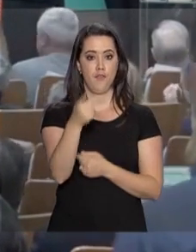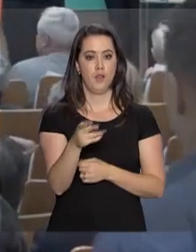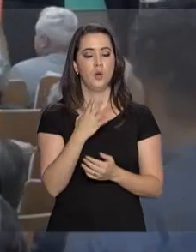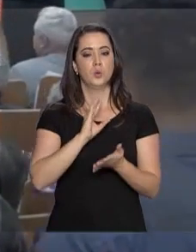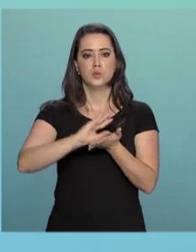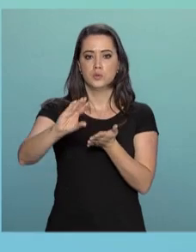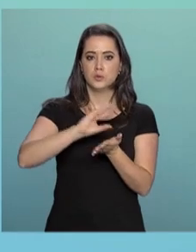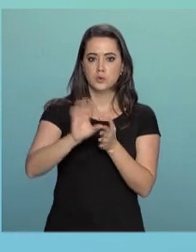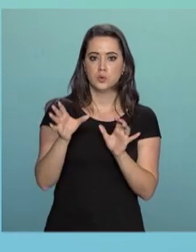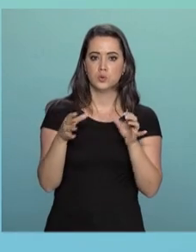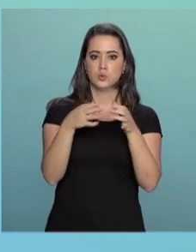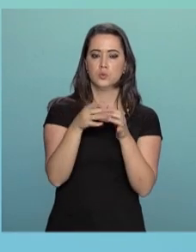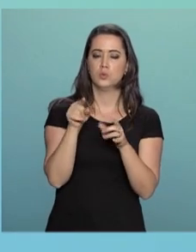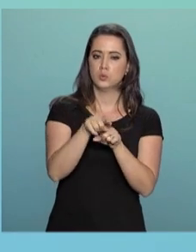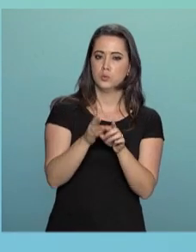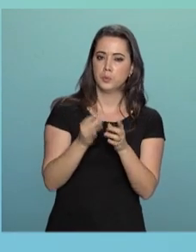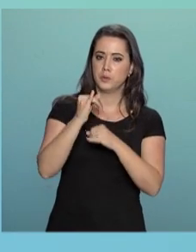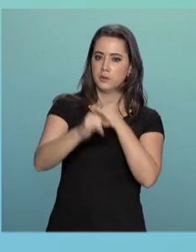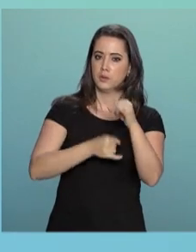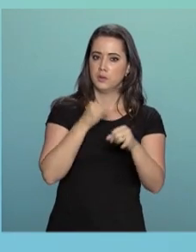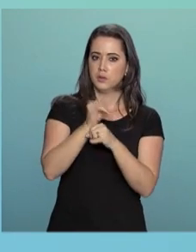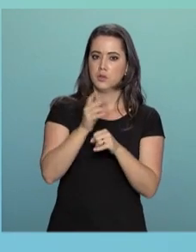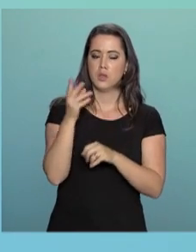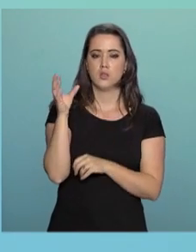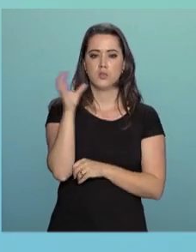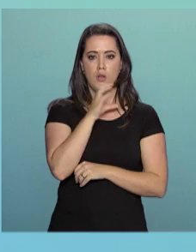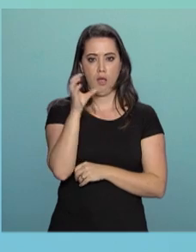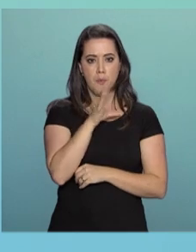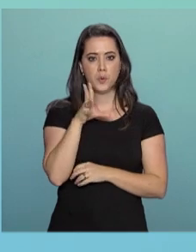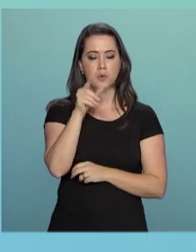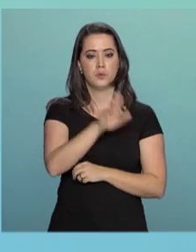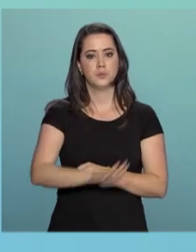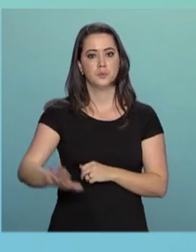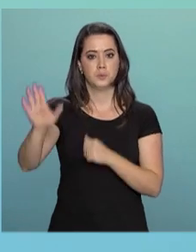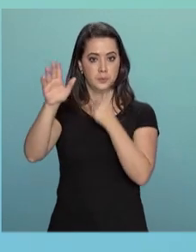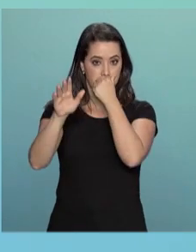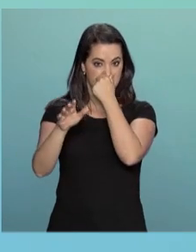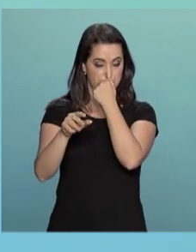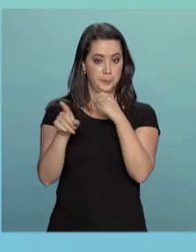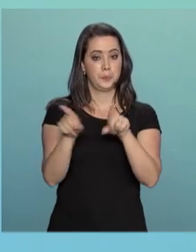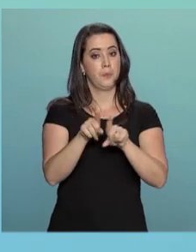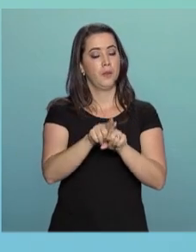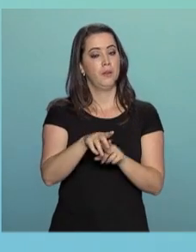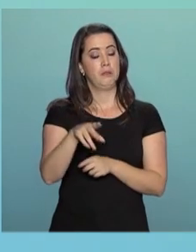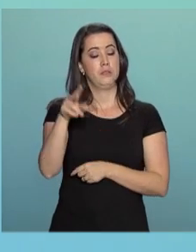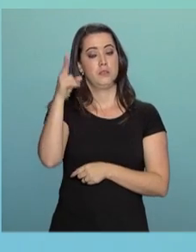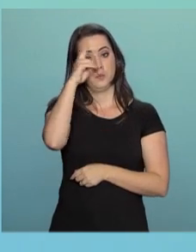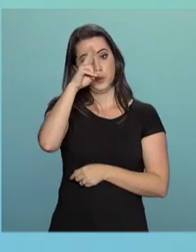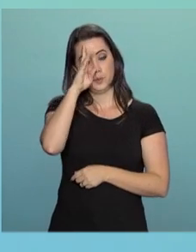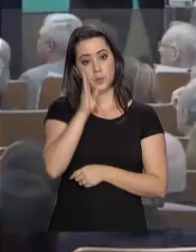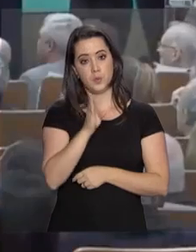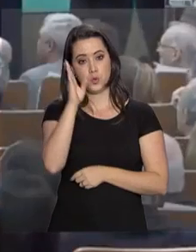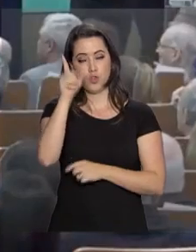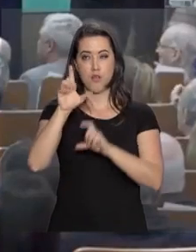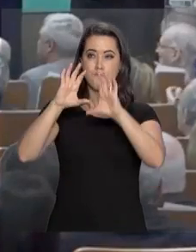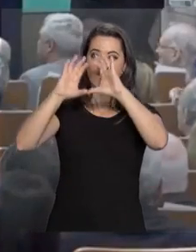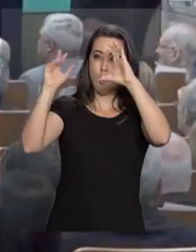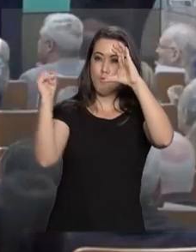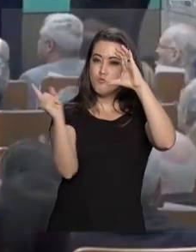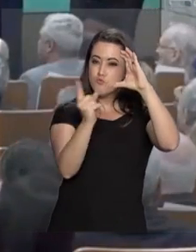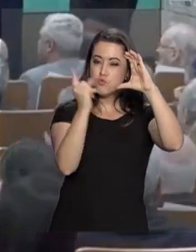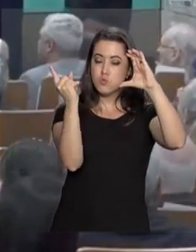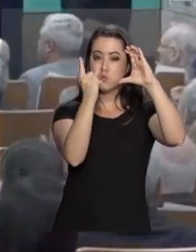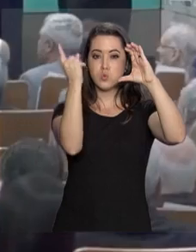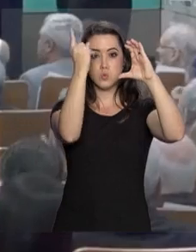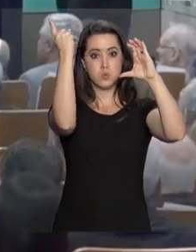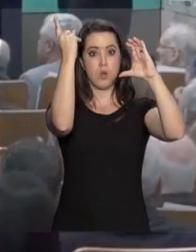investir na área e levar internet de alta velocidade a todo o país. Ele lembrou ainda de sua ida ao espaço e da